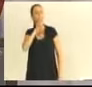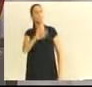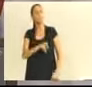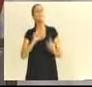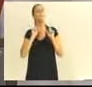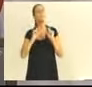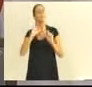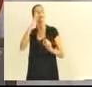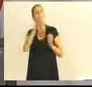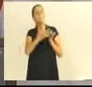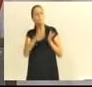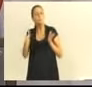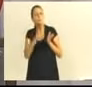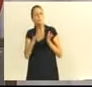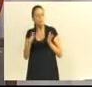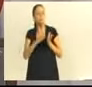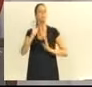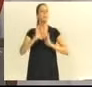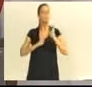aconteceu nesse processo da glória?